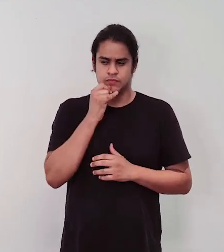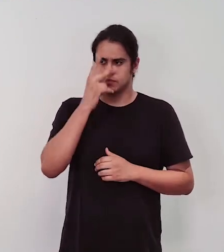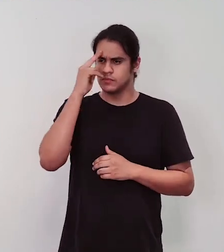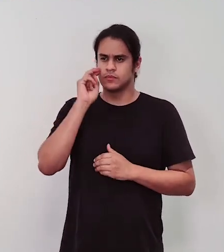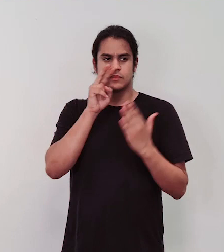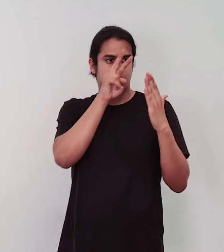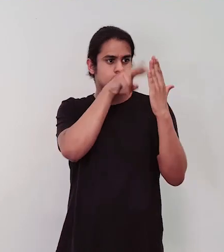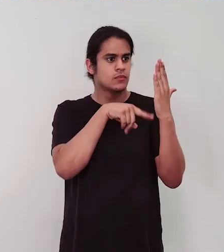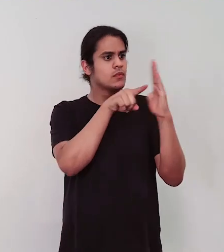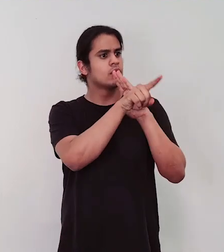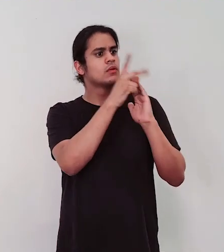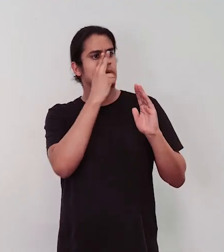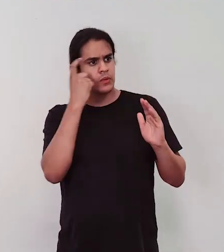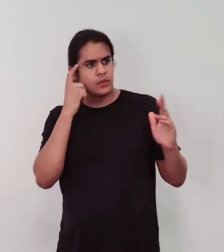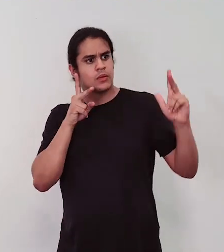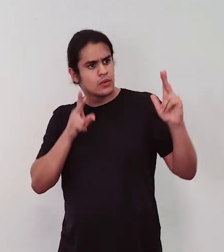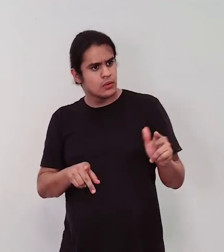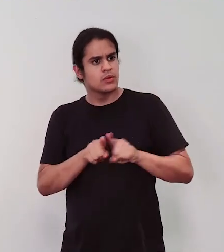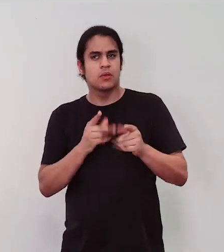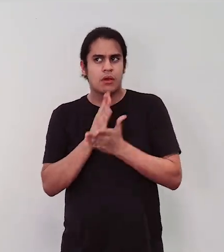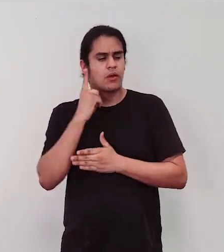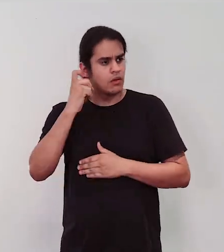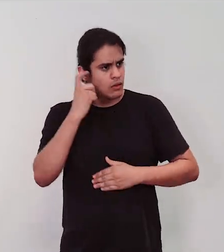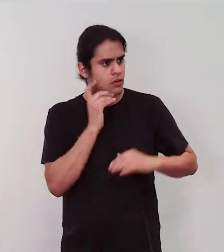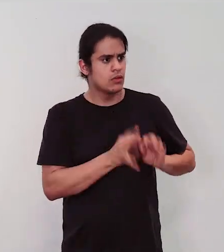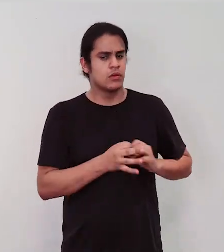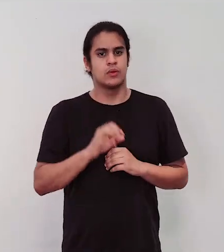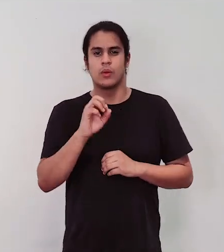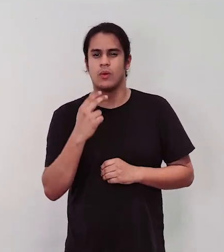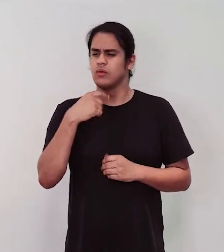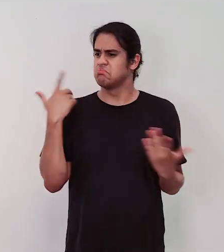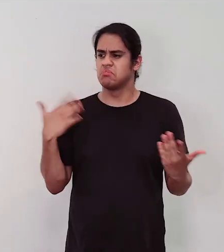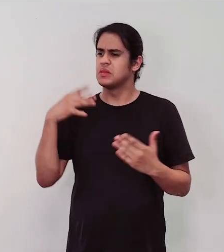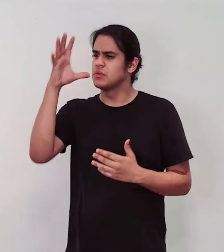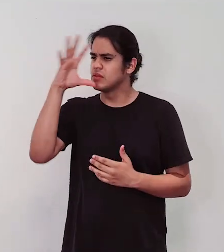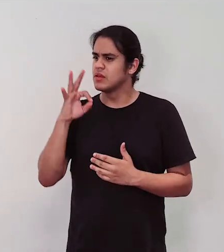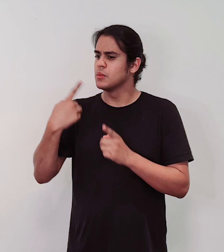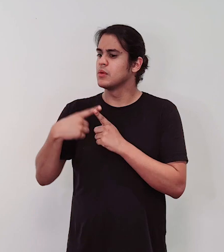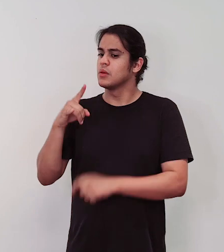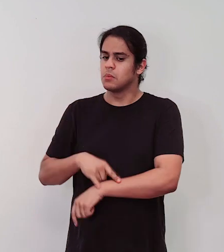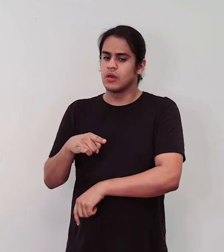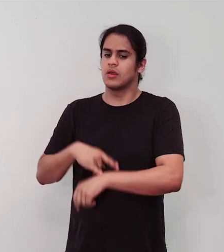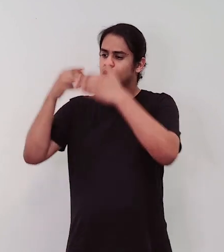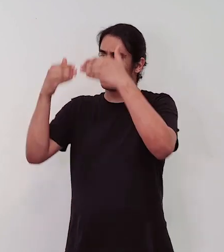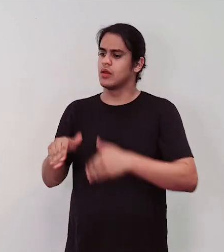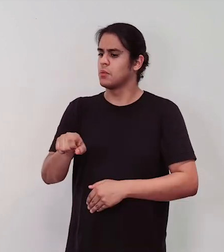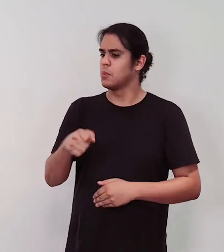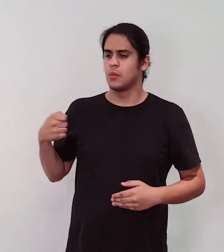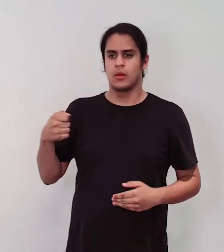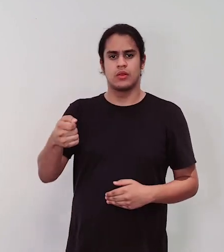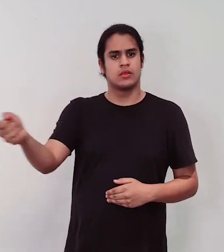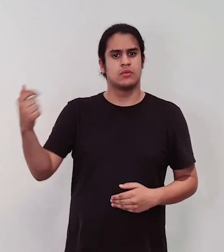se incomoda com o sinal, ou outra pessoa também não sabe por que que o banheiro não tem porta, e também se incomoda com isso,